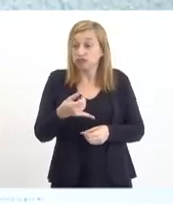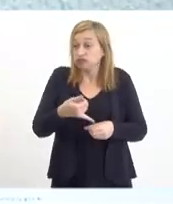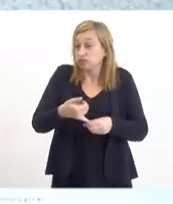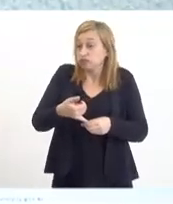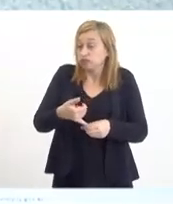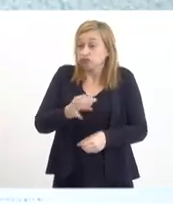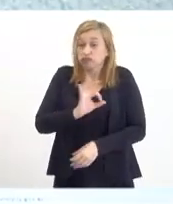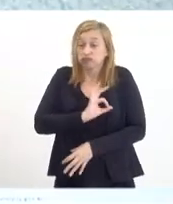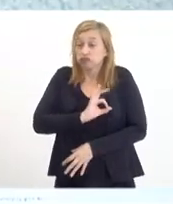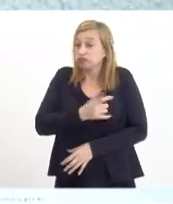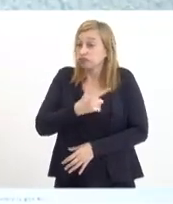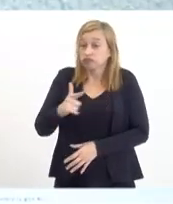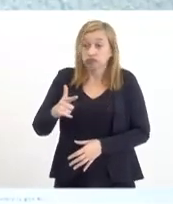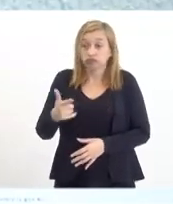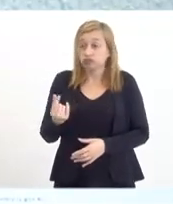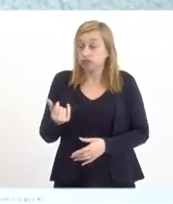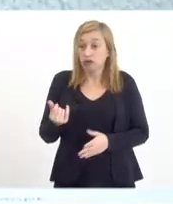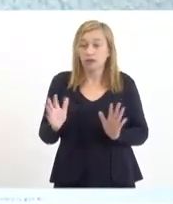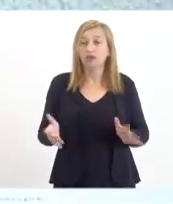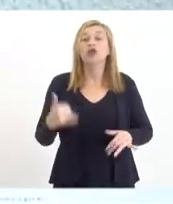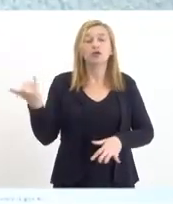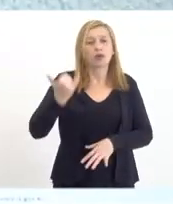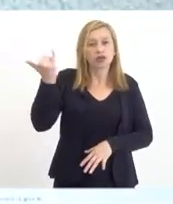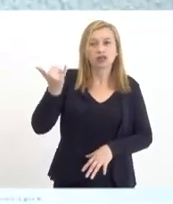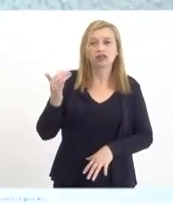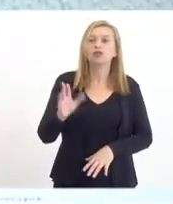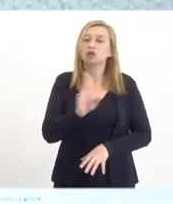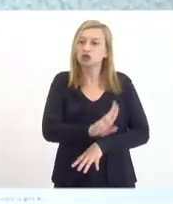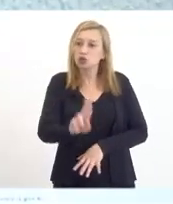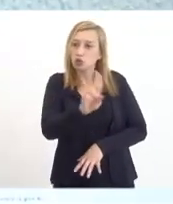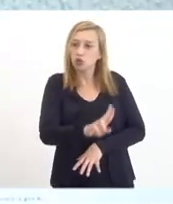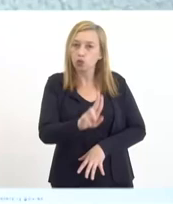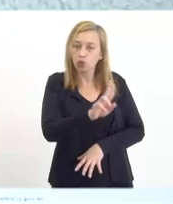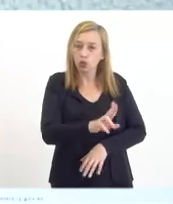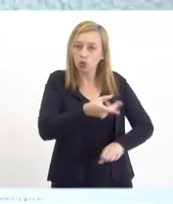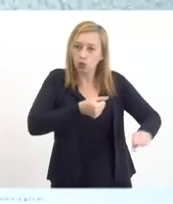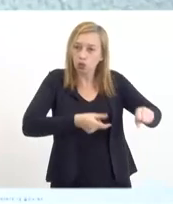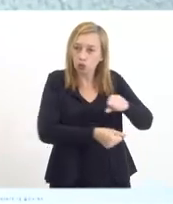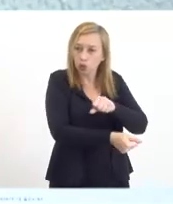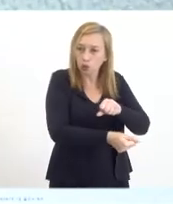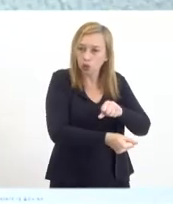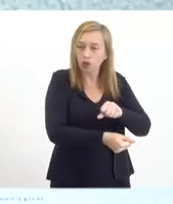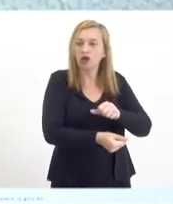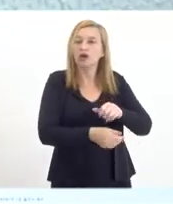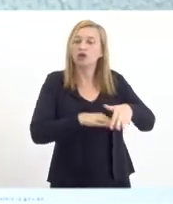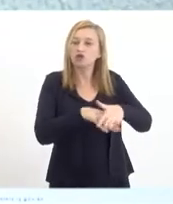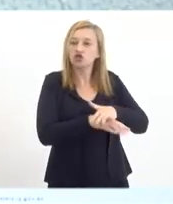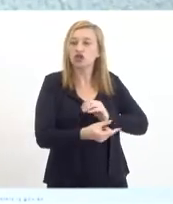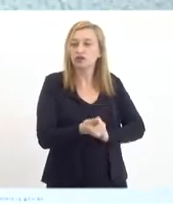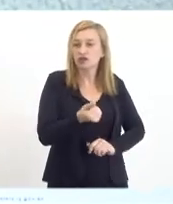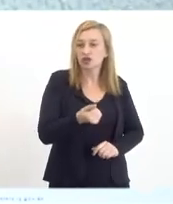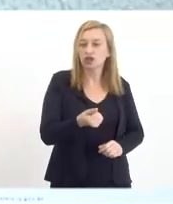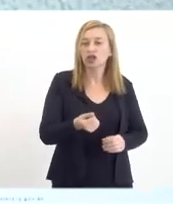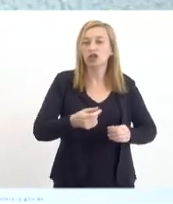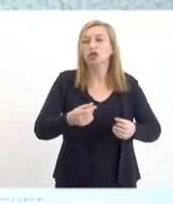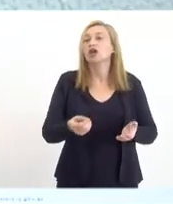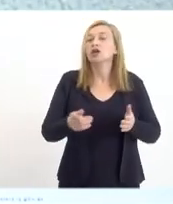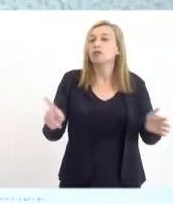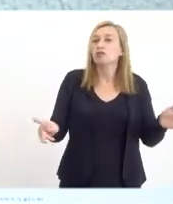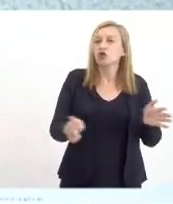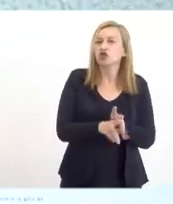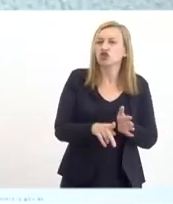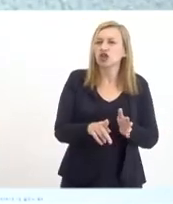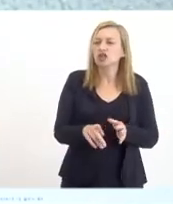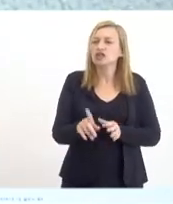Segundo, e tão mais importante, ele poderá ser usado como um fundo investidor, aportando recursos em projetos que sejam